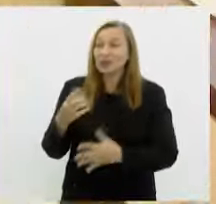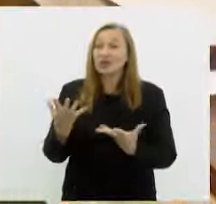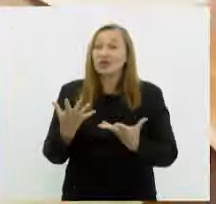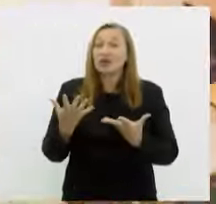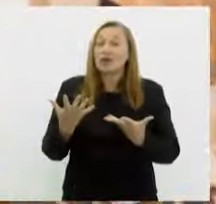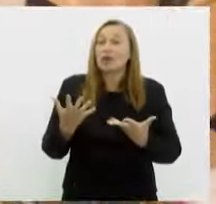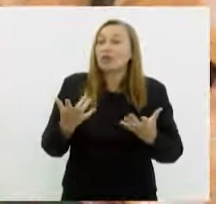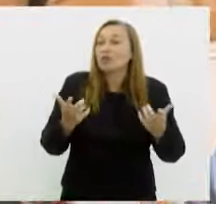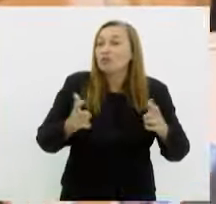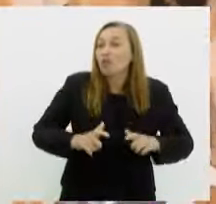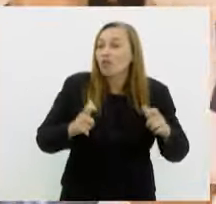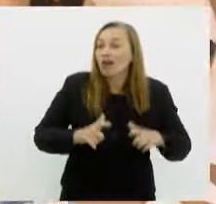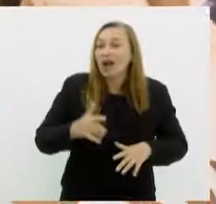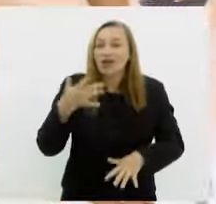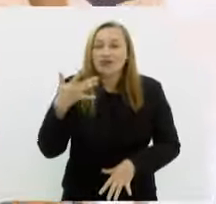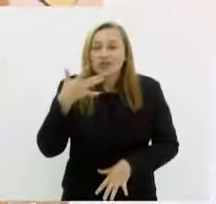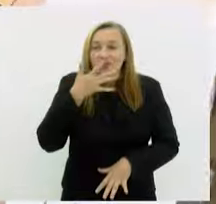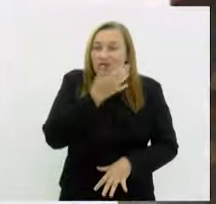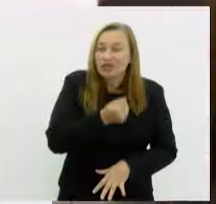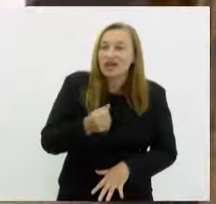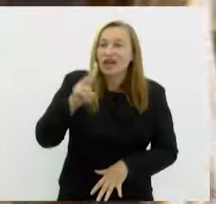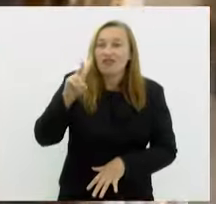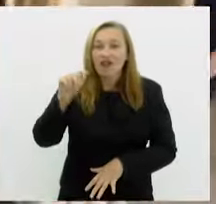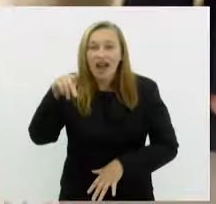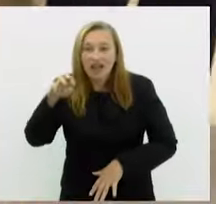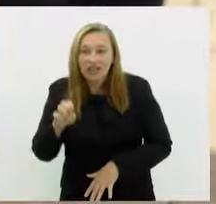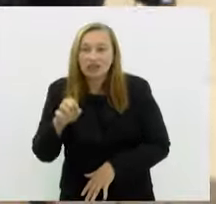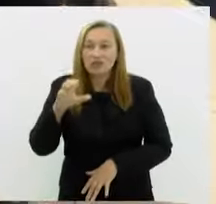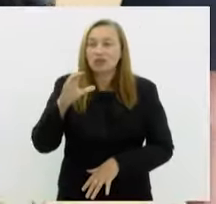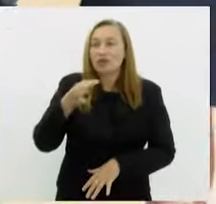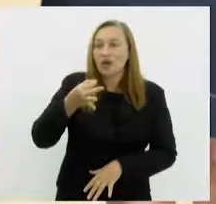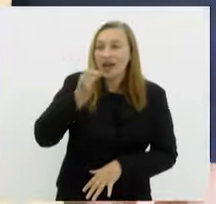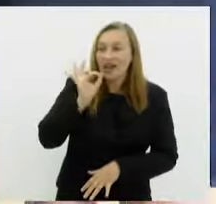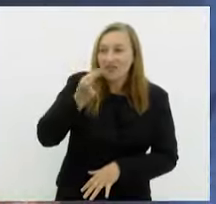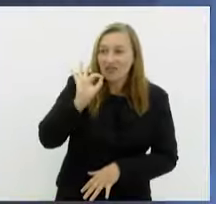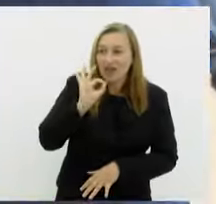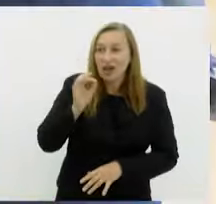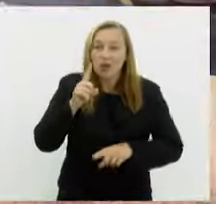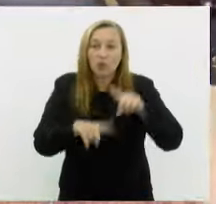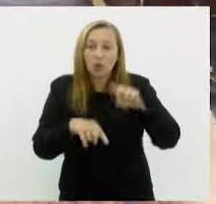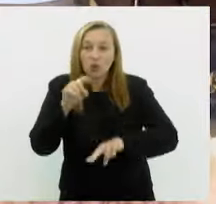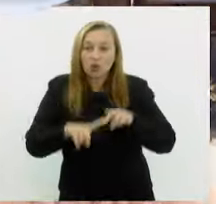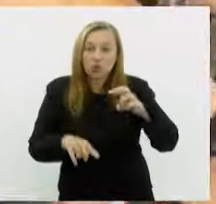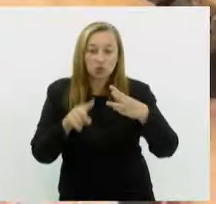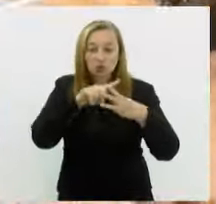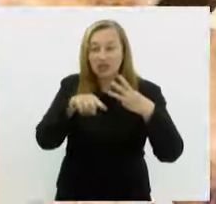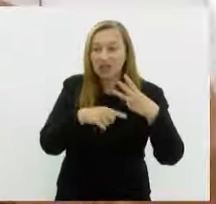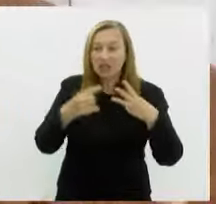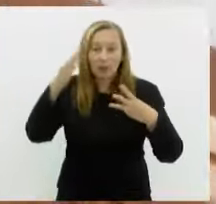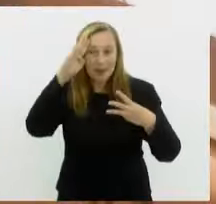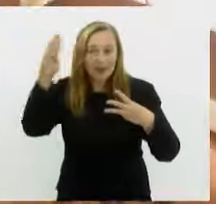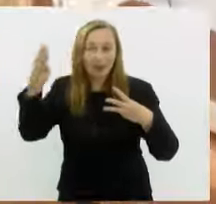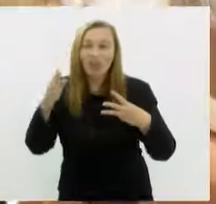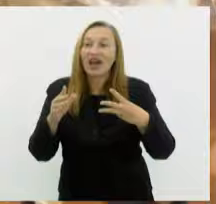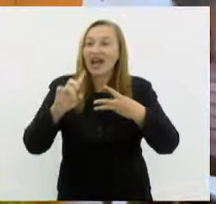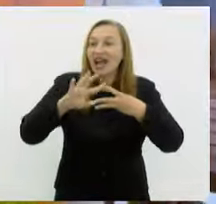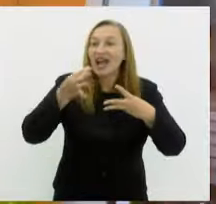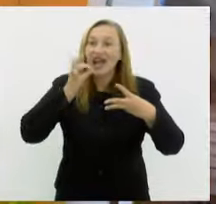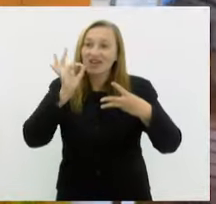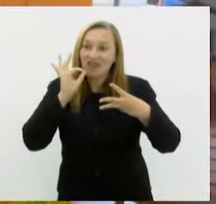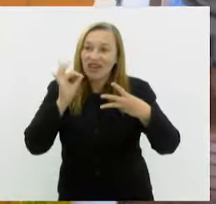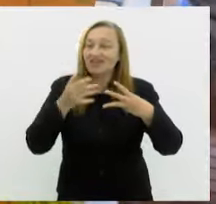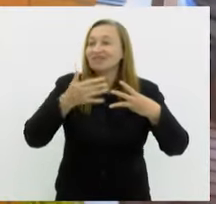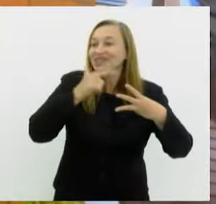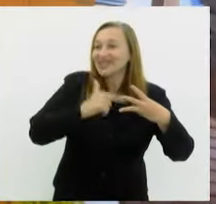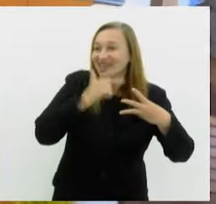produtivo local do Vale do Café, que reúne os três principais produtos da região, café, queijo e cachaça. O